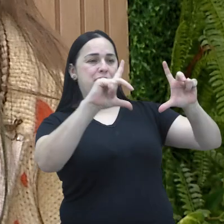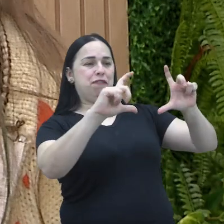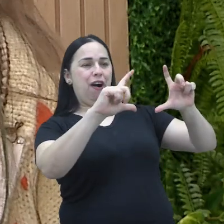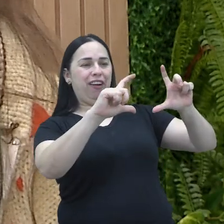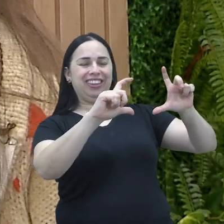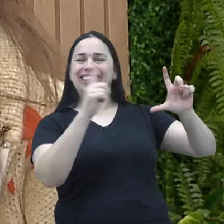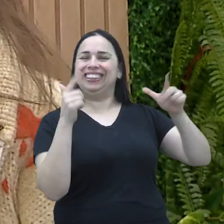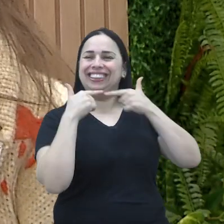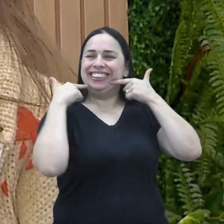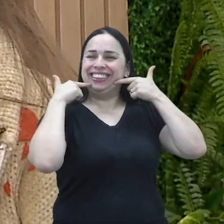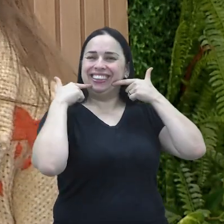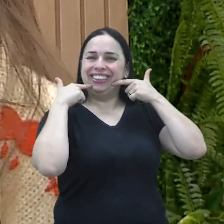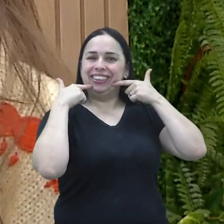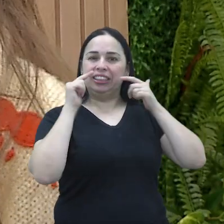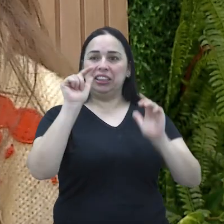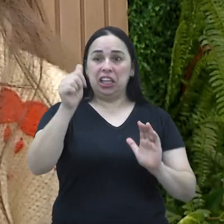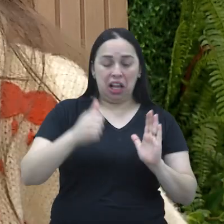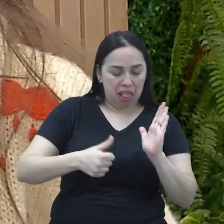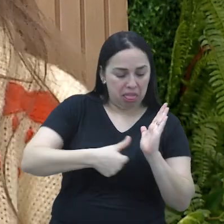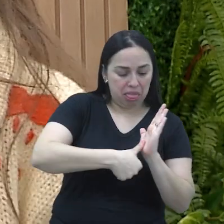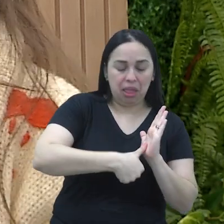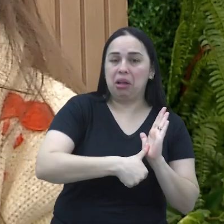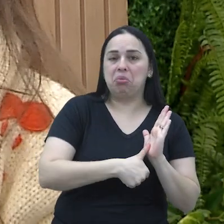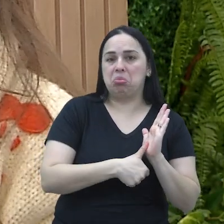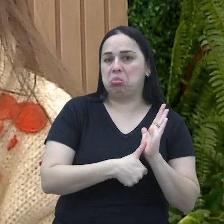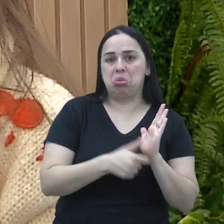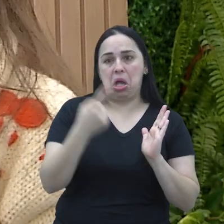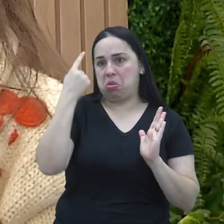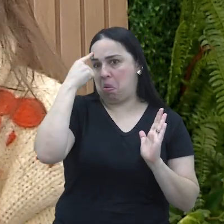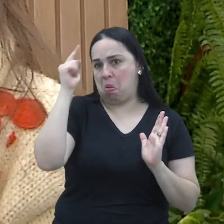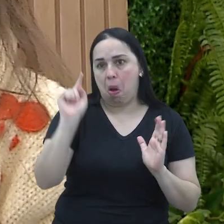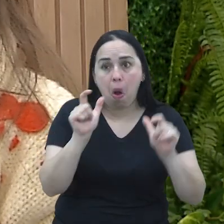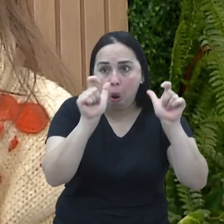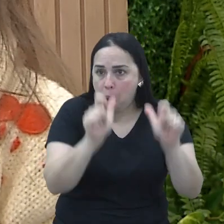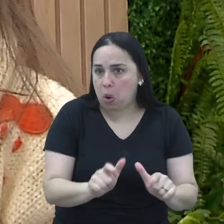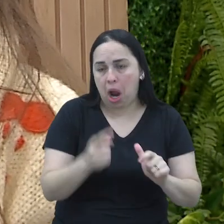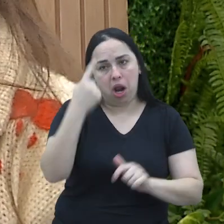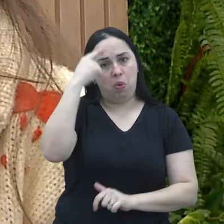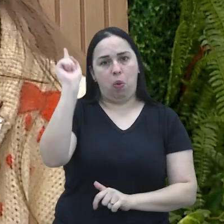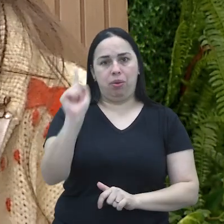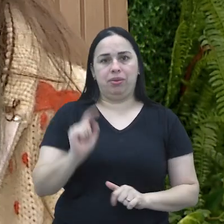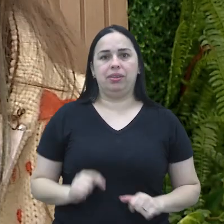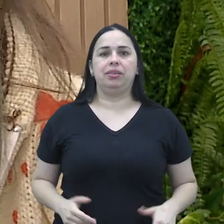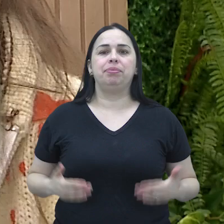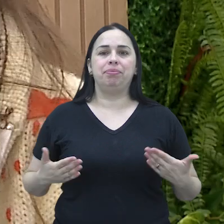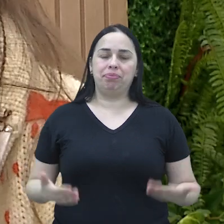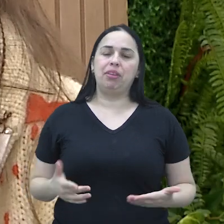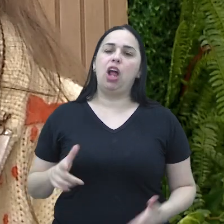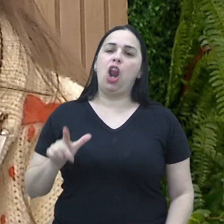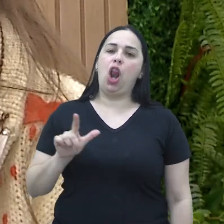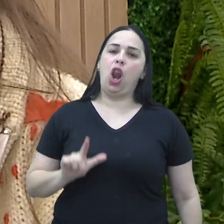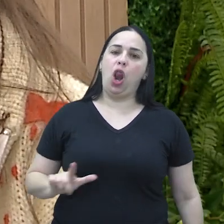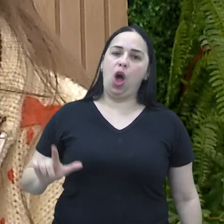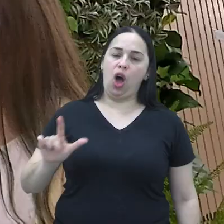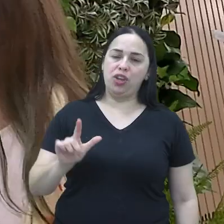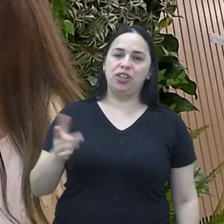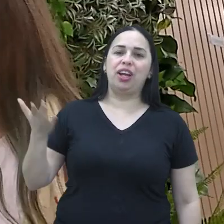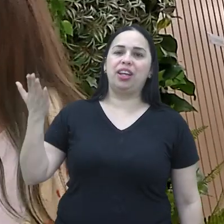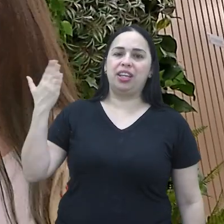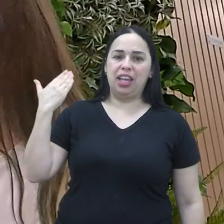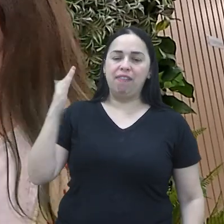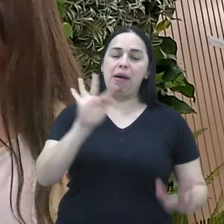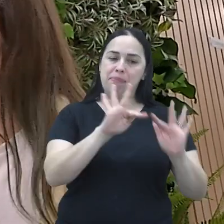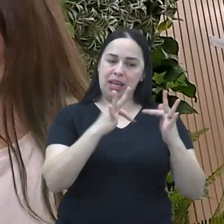e daí eu tirei a foto toda animada e marquei aqui, eu não lembro onde foi, porque já faz muito tempo.